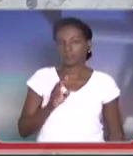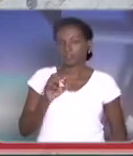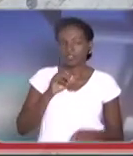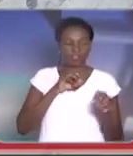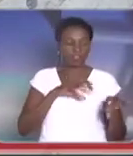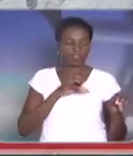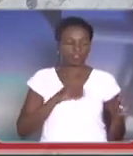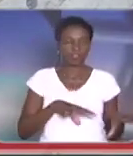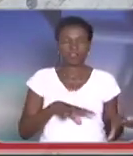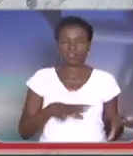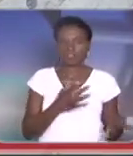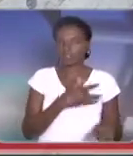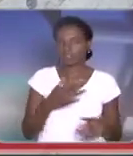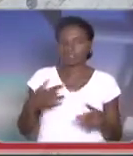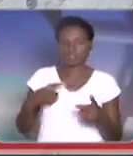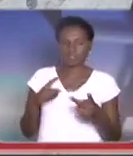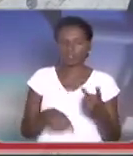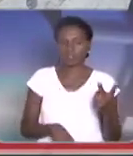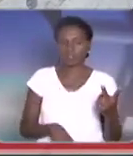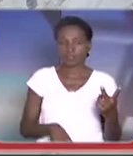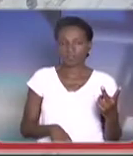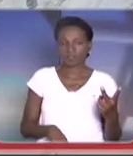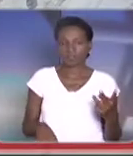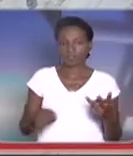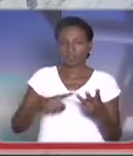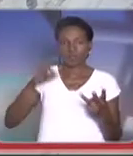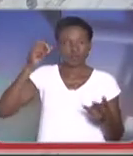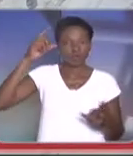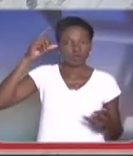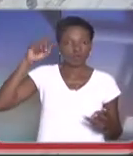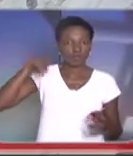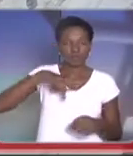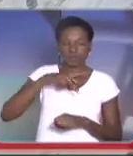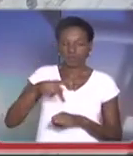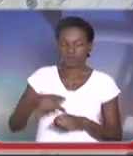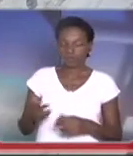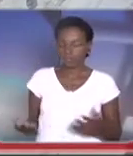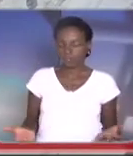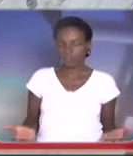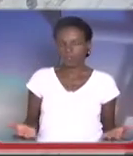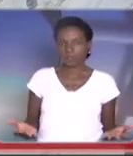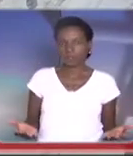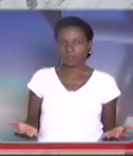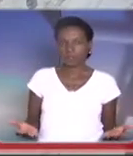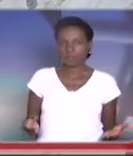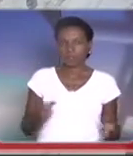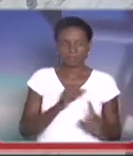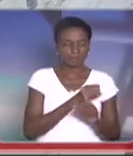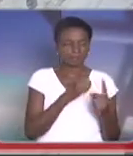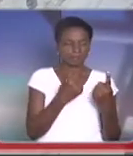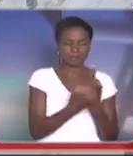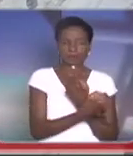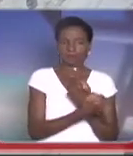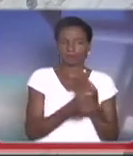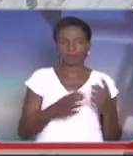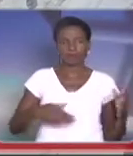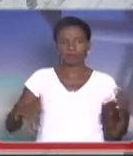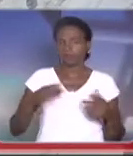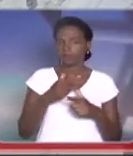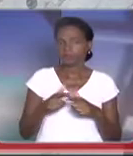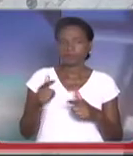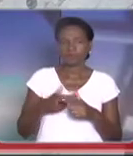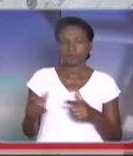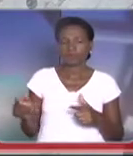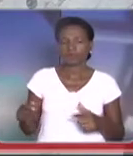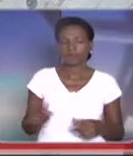à saúde, quanto à cultura nacional, enfim, quanto à nossa sociedade, que é uma sociedade cheia de problemas.